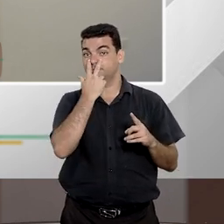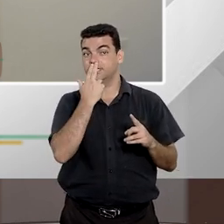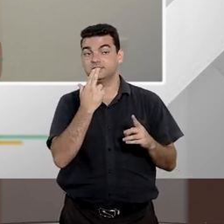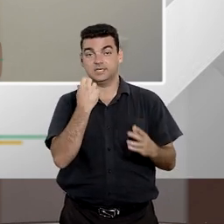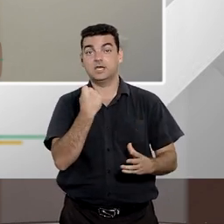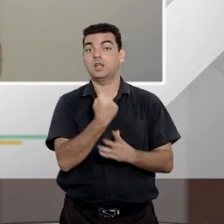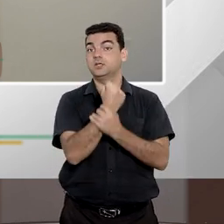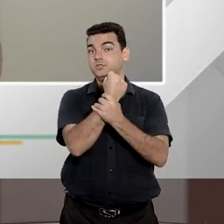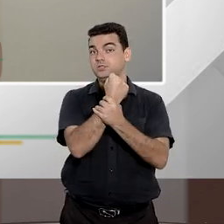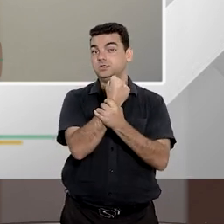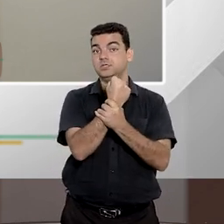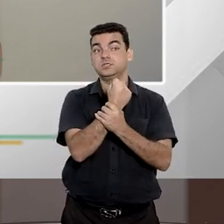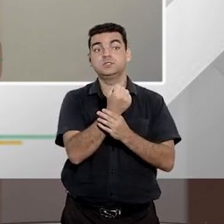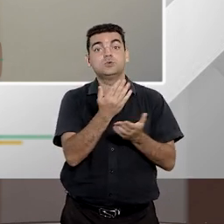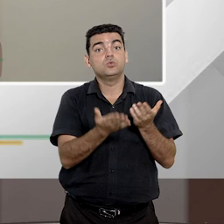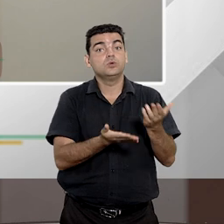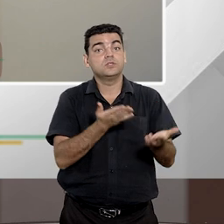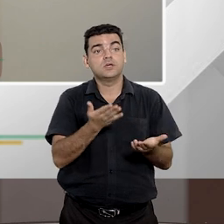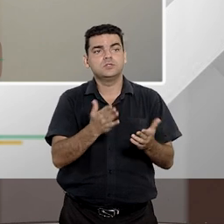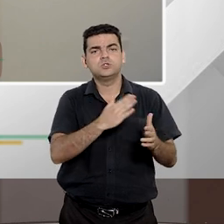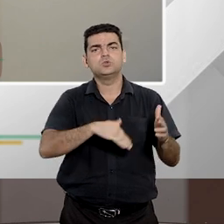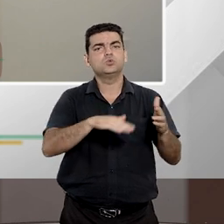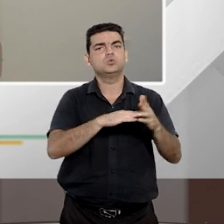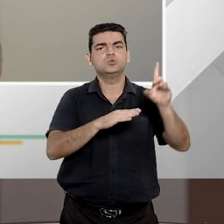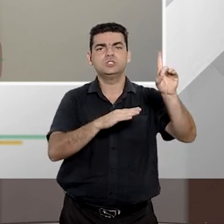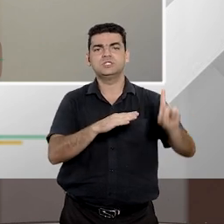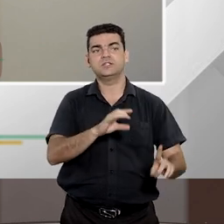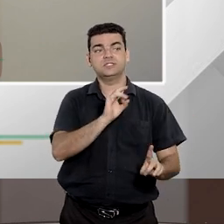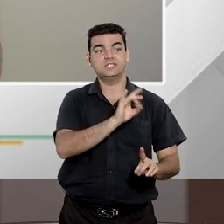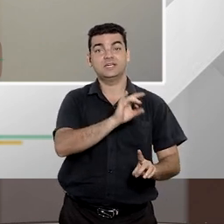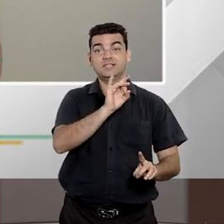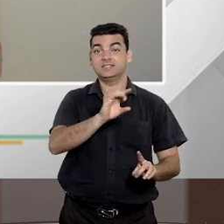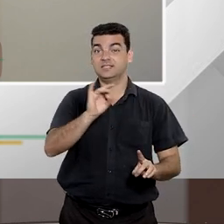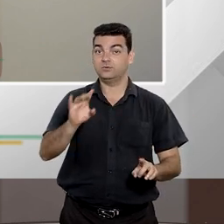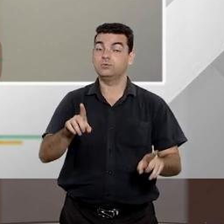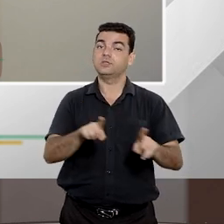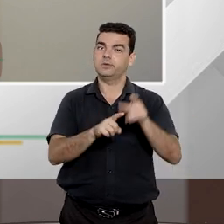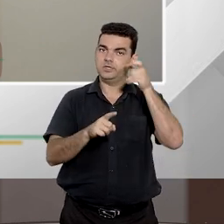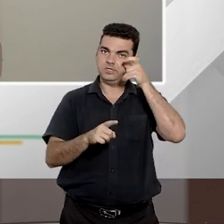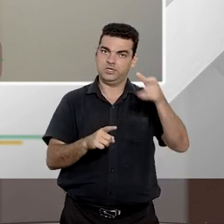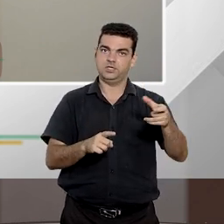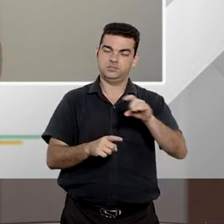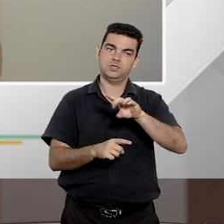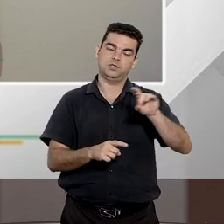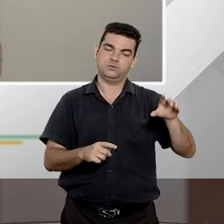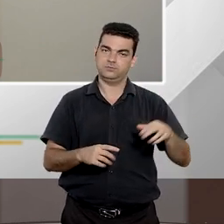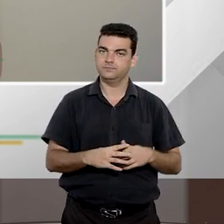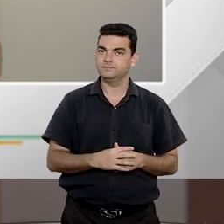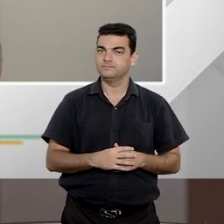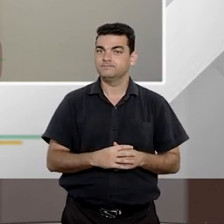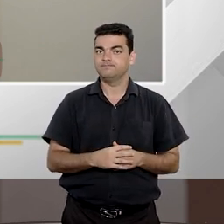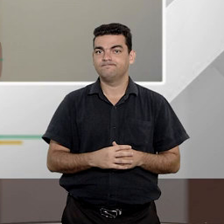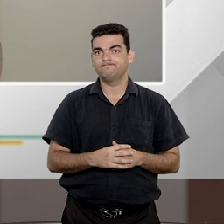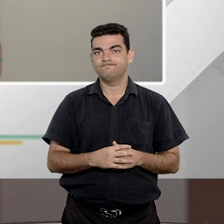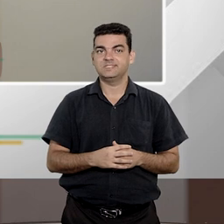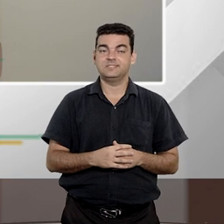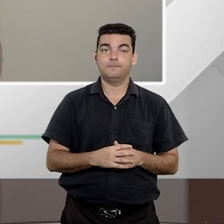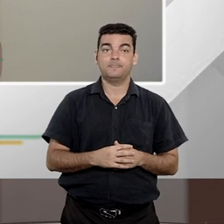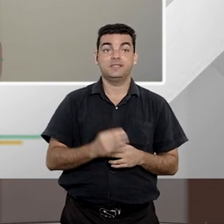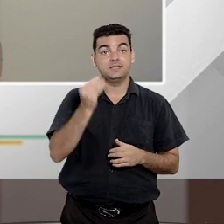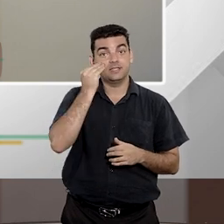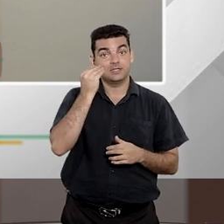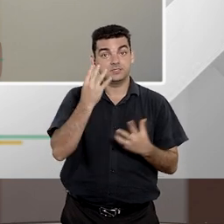de garantir de tutelar realmente todos esses direitos e interesses transindividuais de modo que a